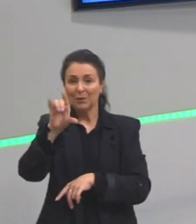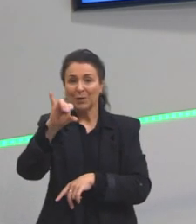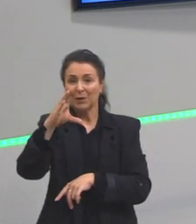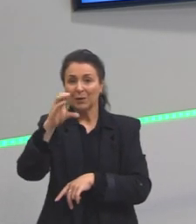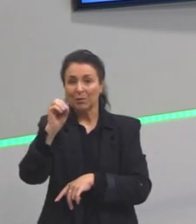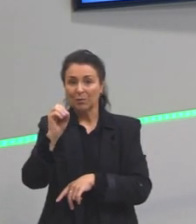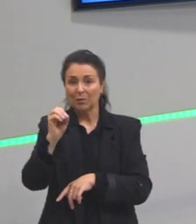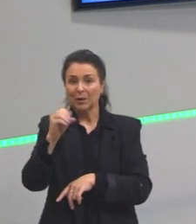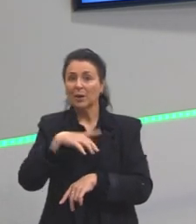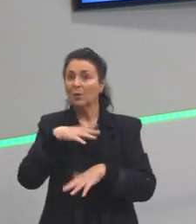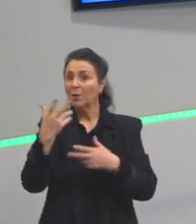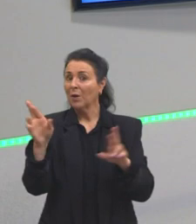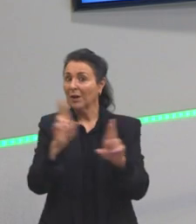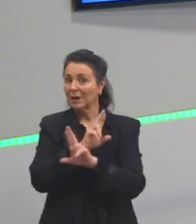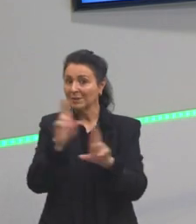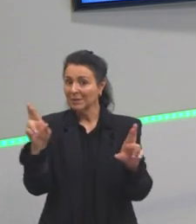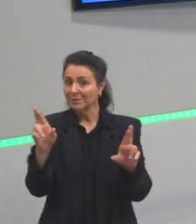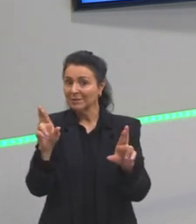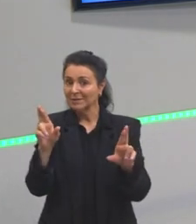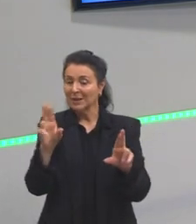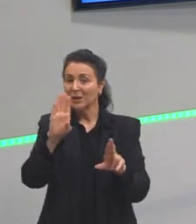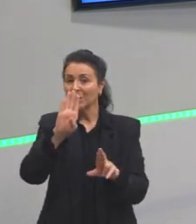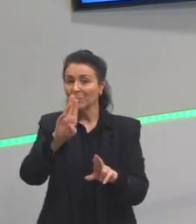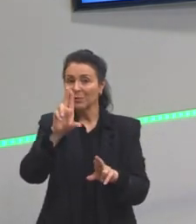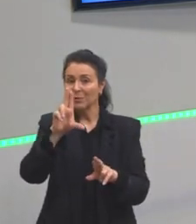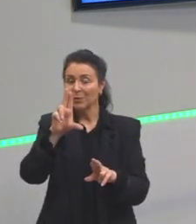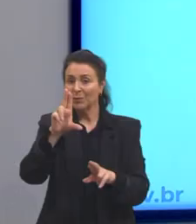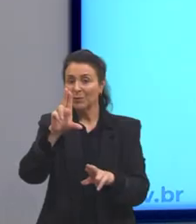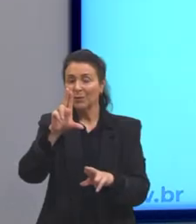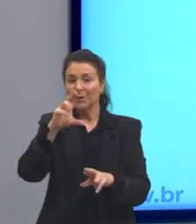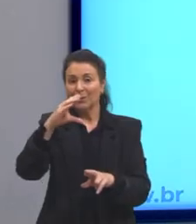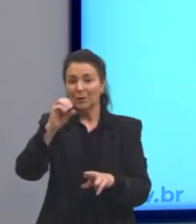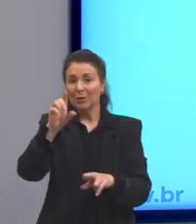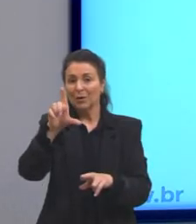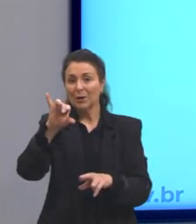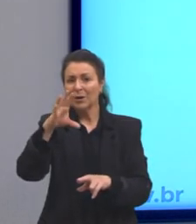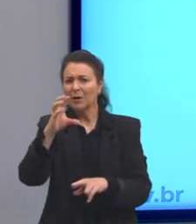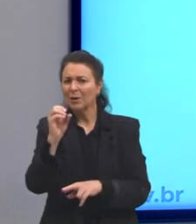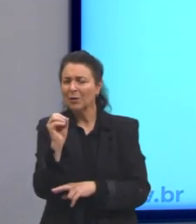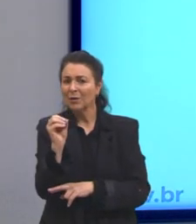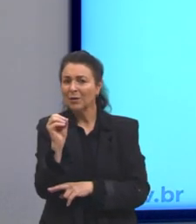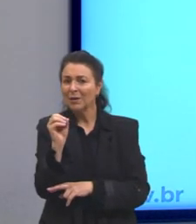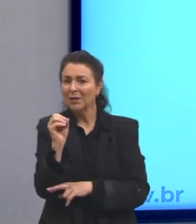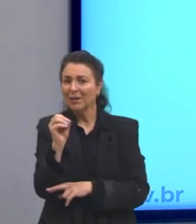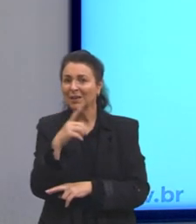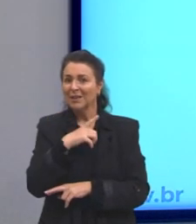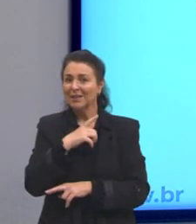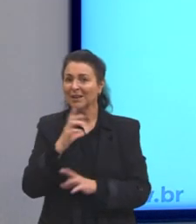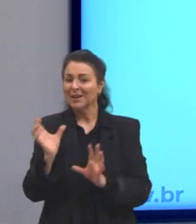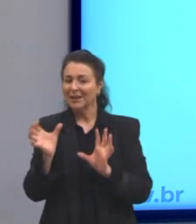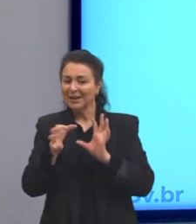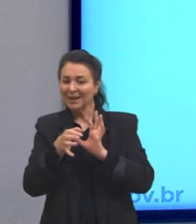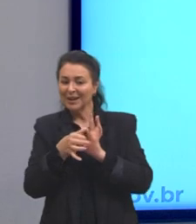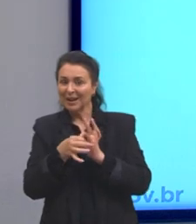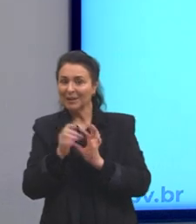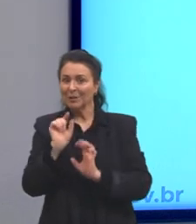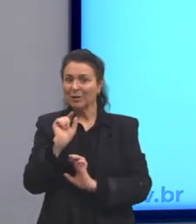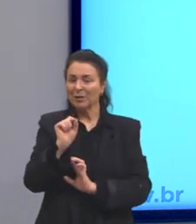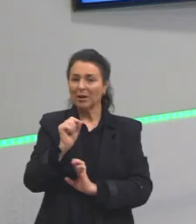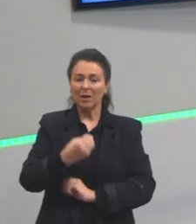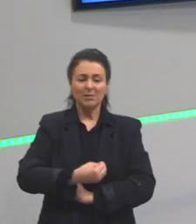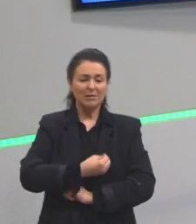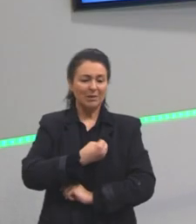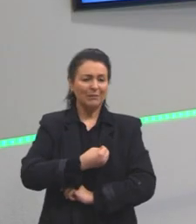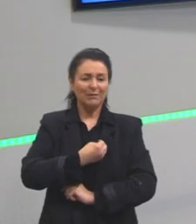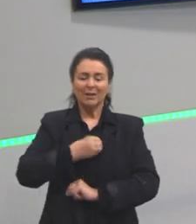ao quê? Temos aqui a resposta correta. E o bucólico está ligado a quê? A essa vida em